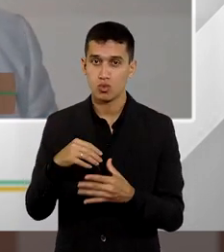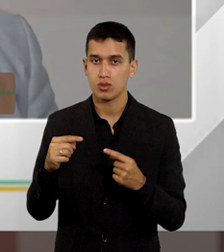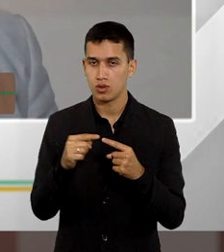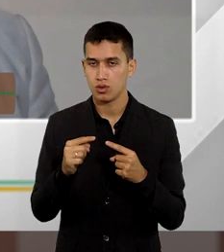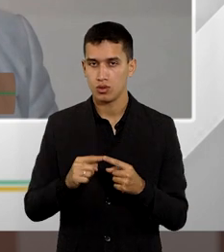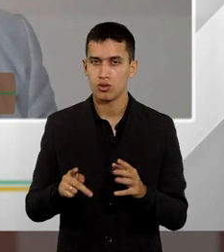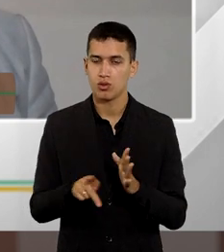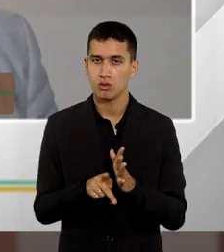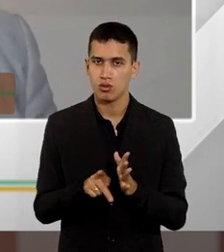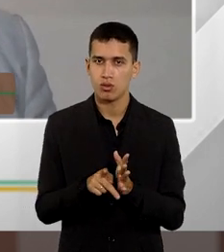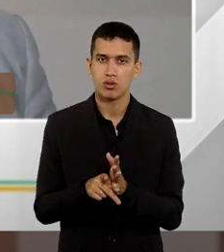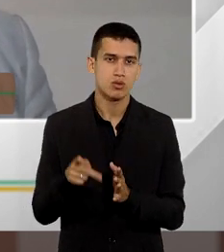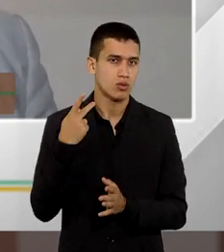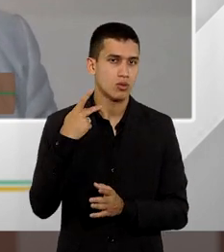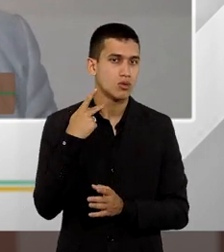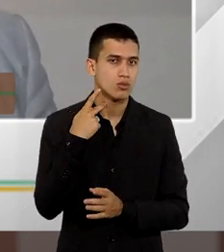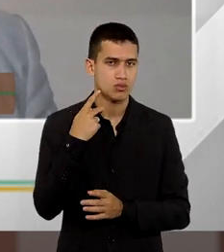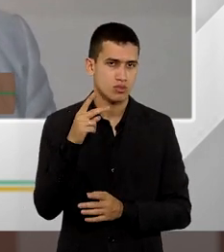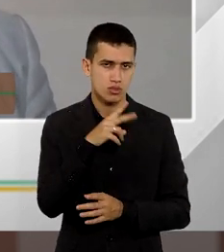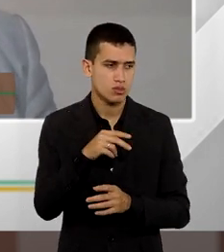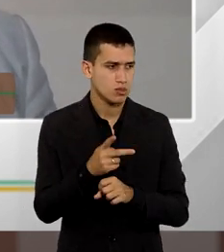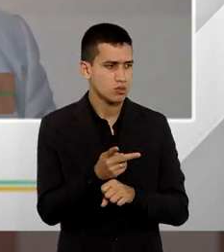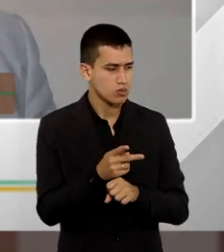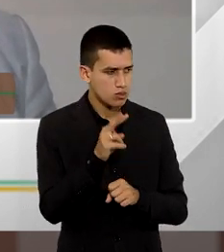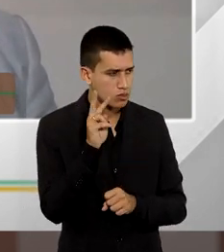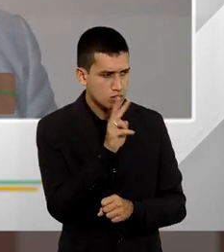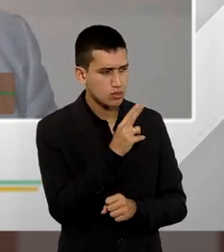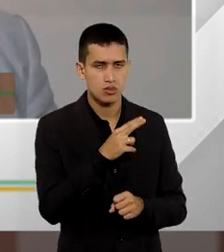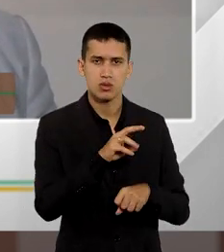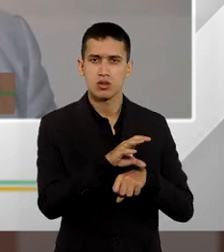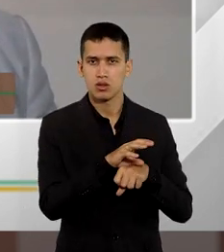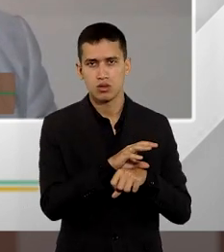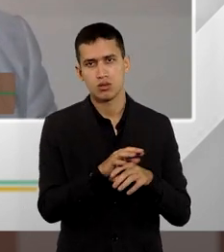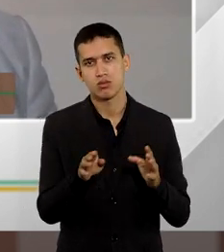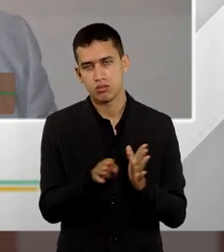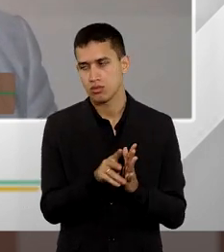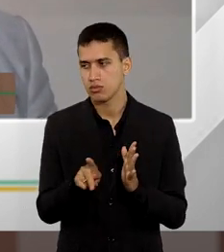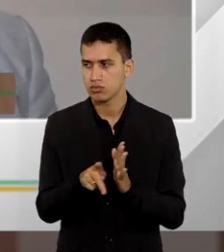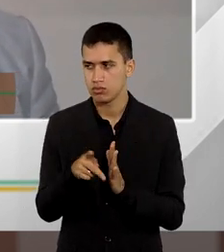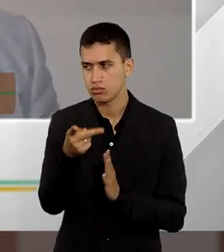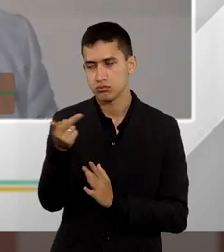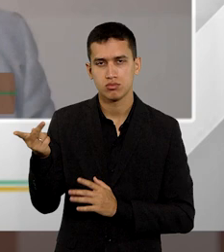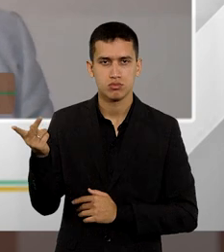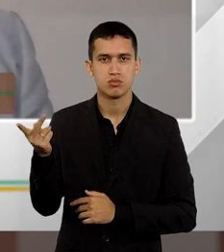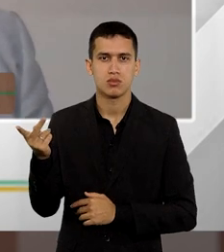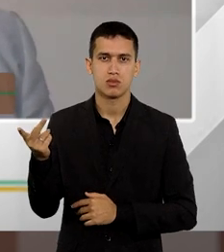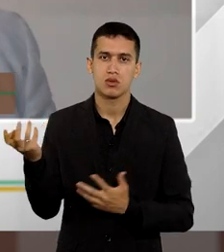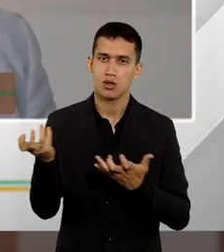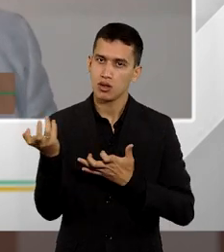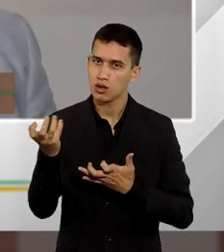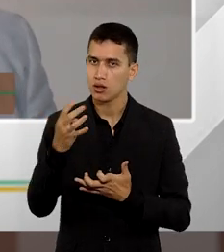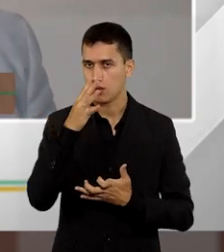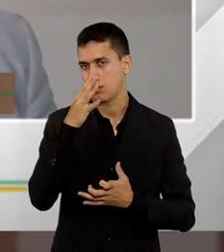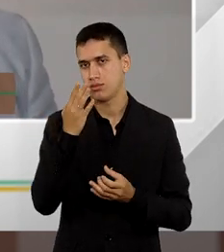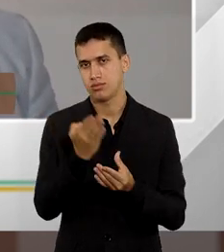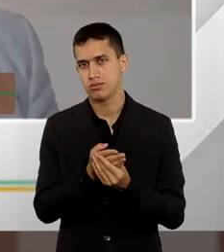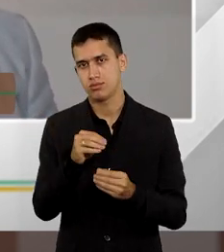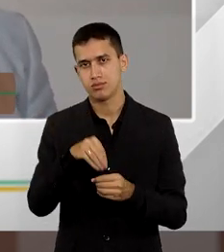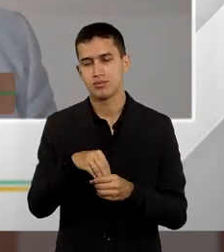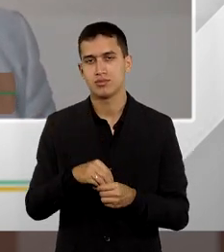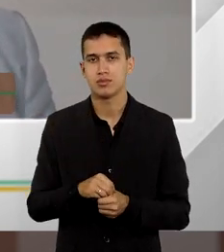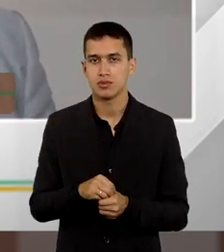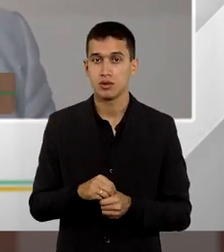que foi constituída para representar o interesse de seu constituinte. Em relação aos contratuais,